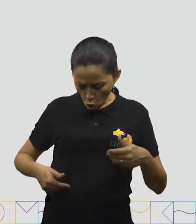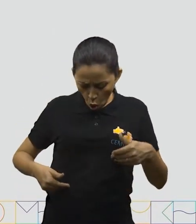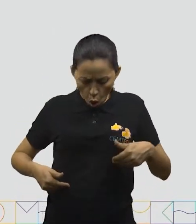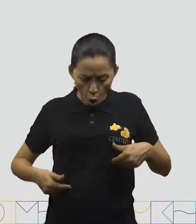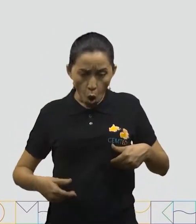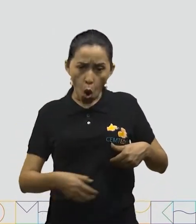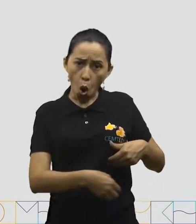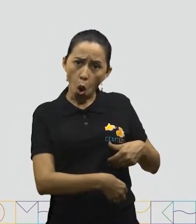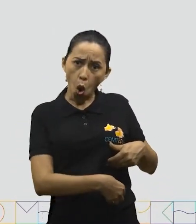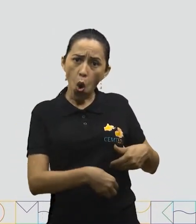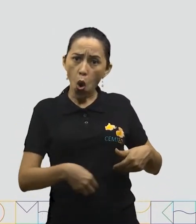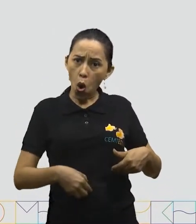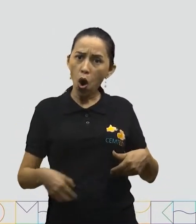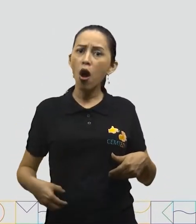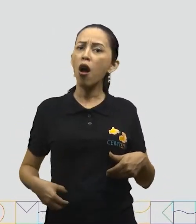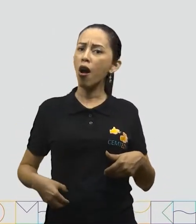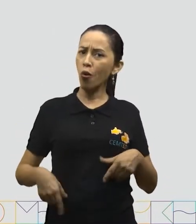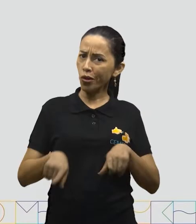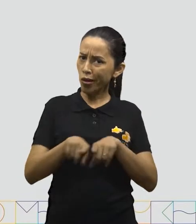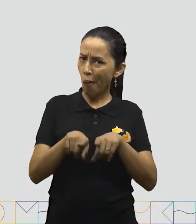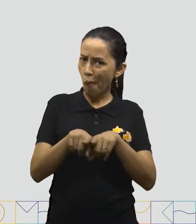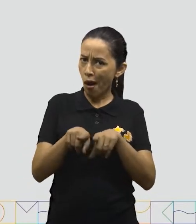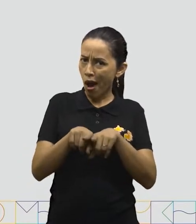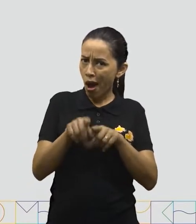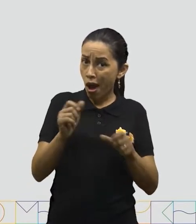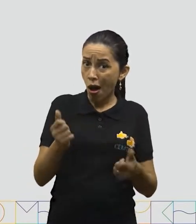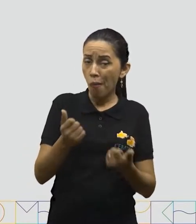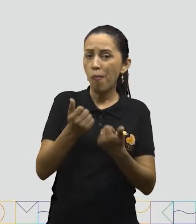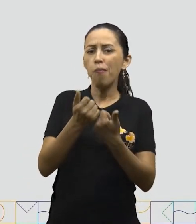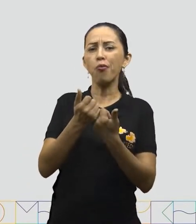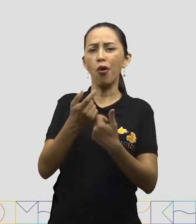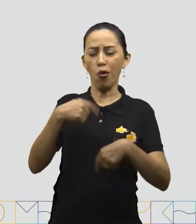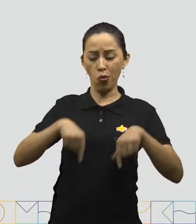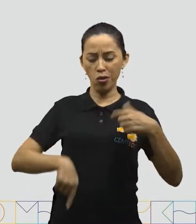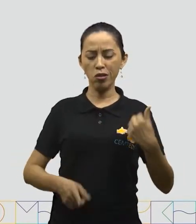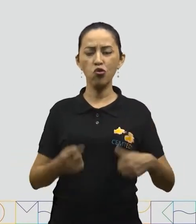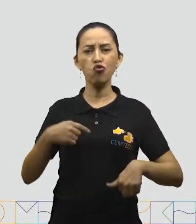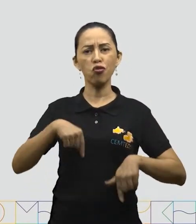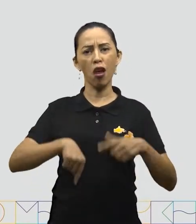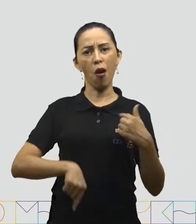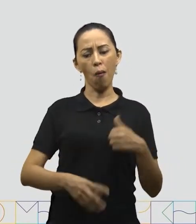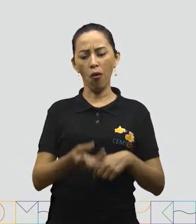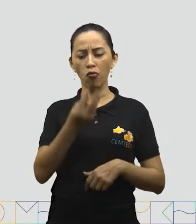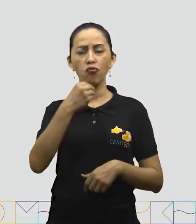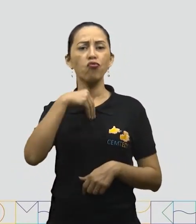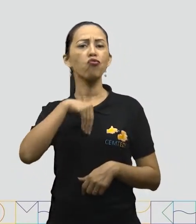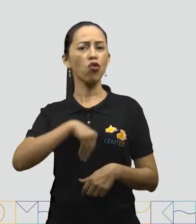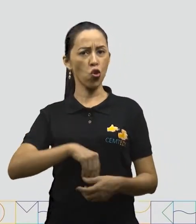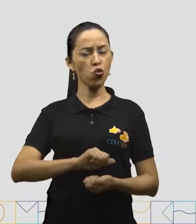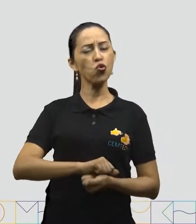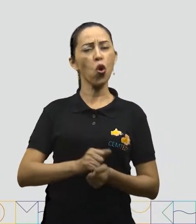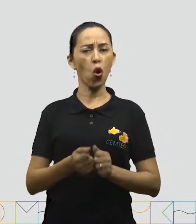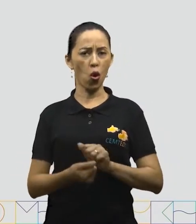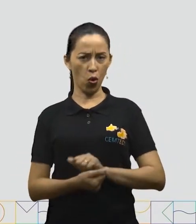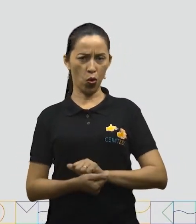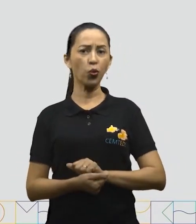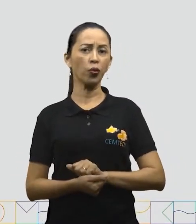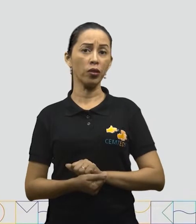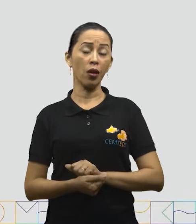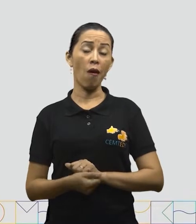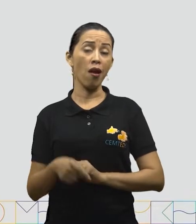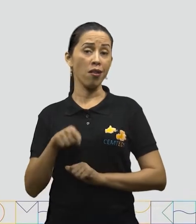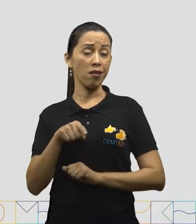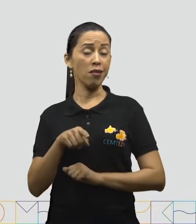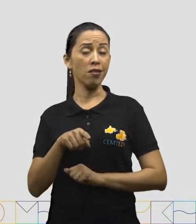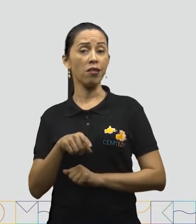não estão diretamente ligados ao tubo digestivo, são chamados de órgãos acessórios. Eles são